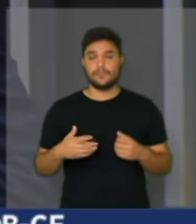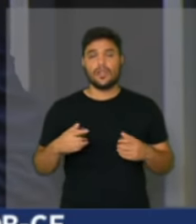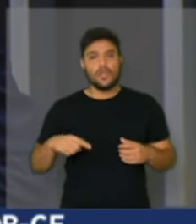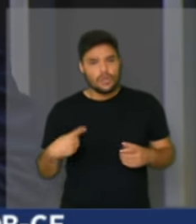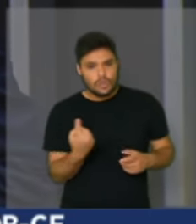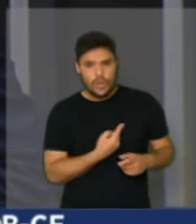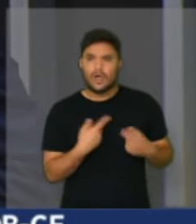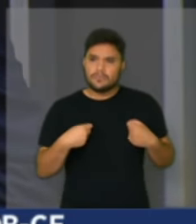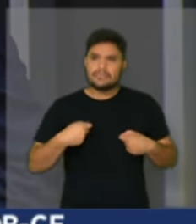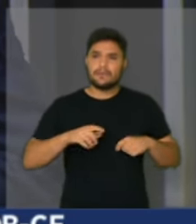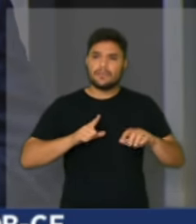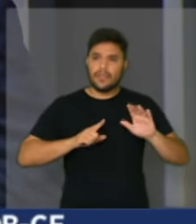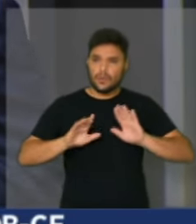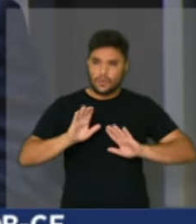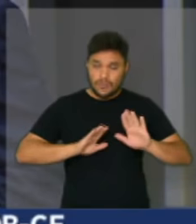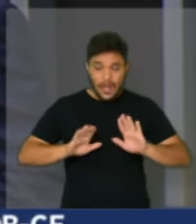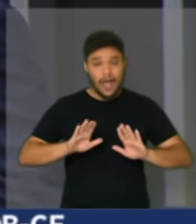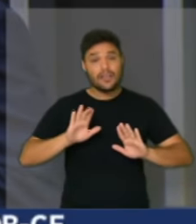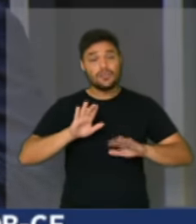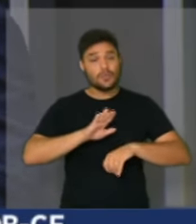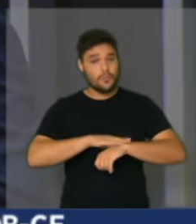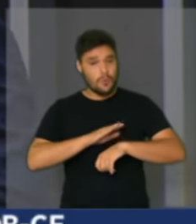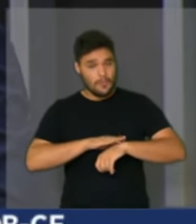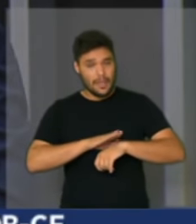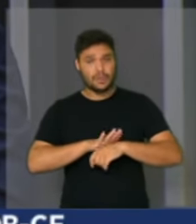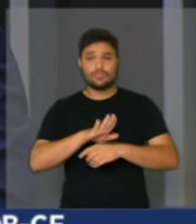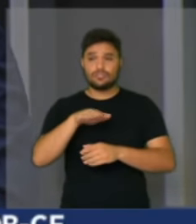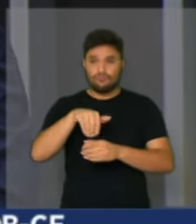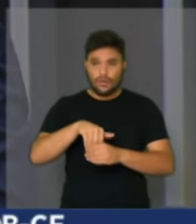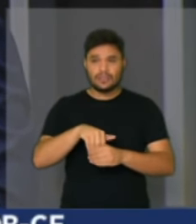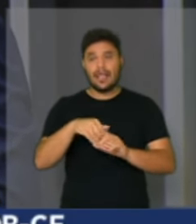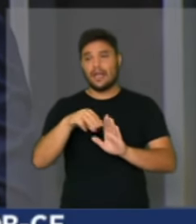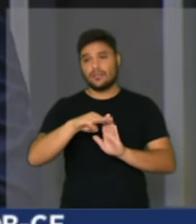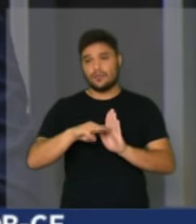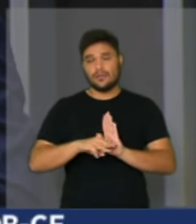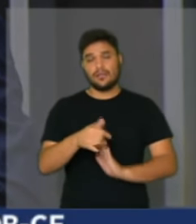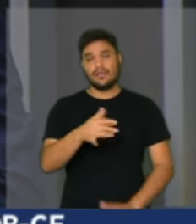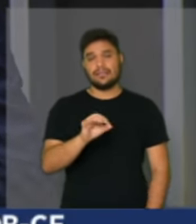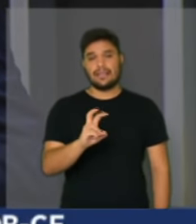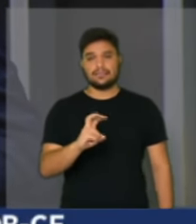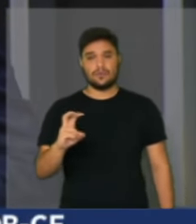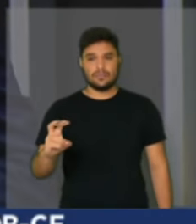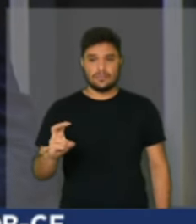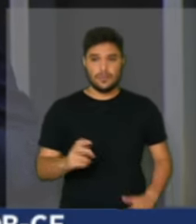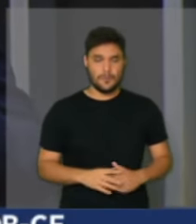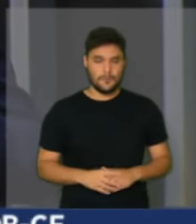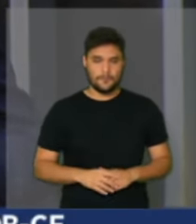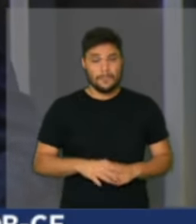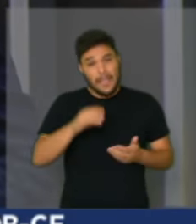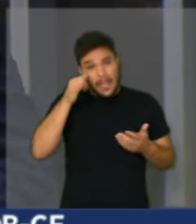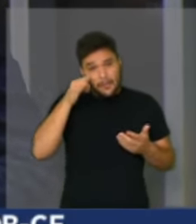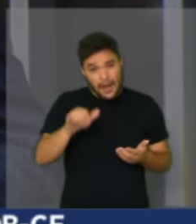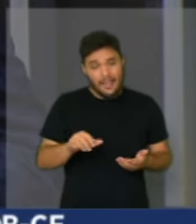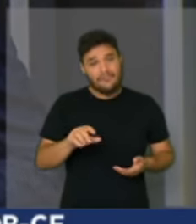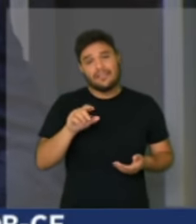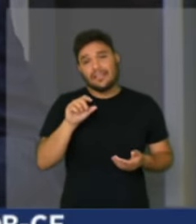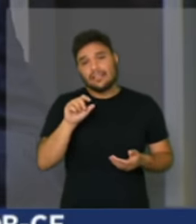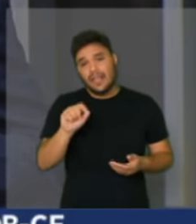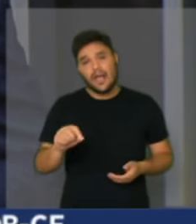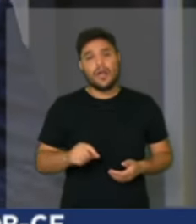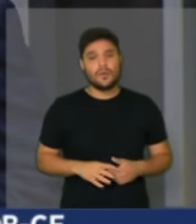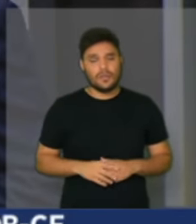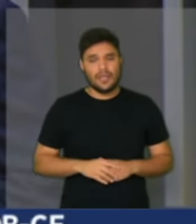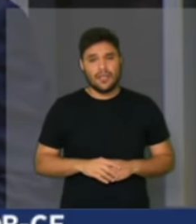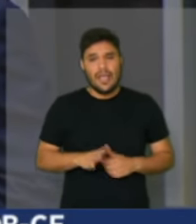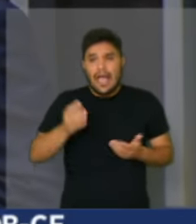muito cuidado na hora de apreciar esse relatório da 1055 para não cair de novo na esparrela depois do